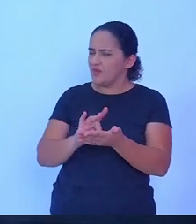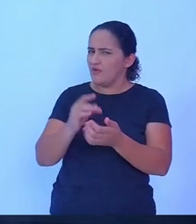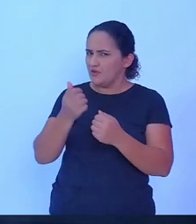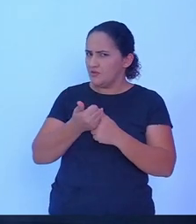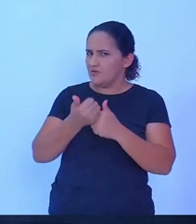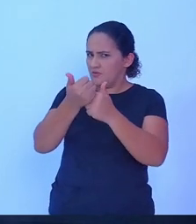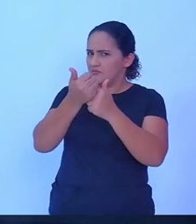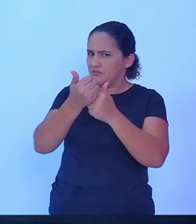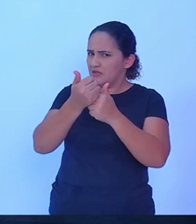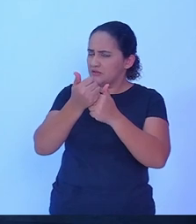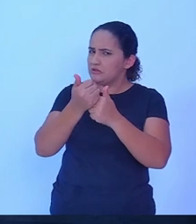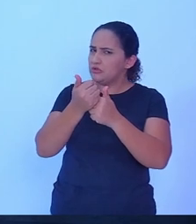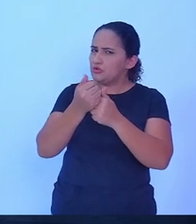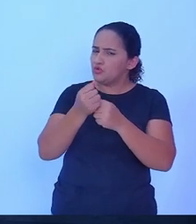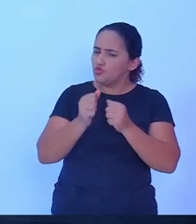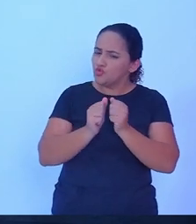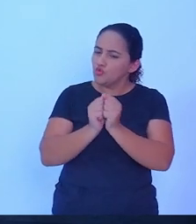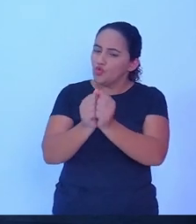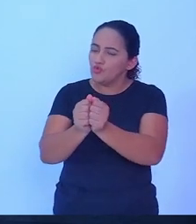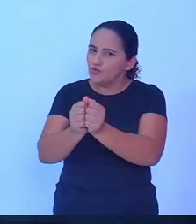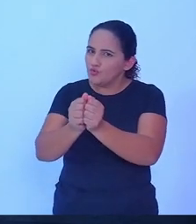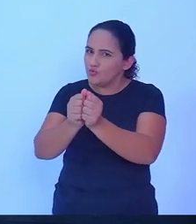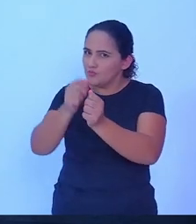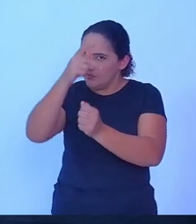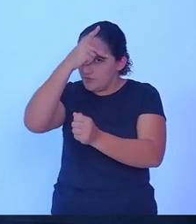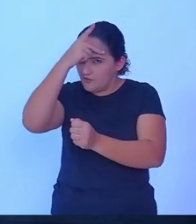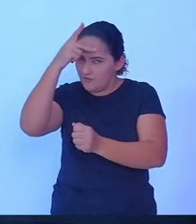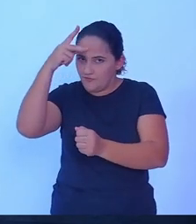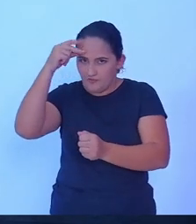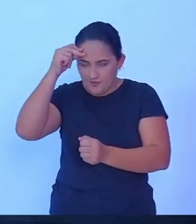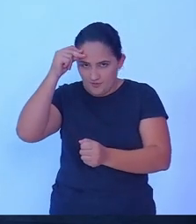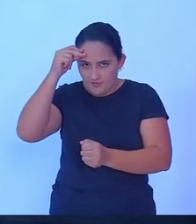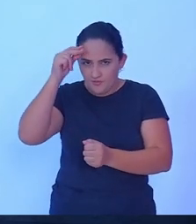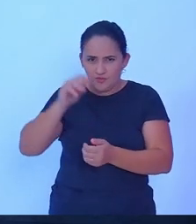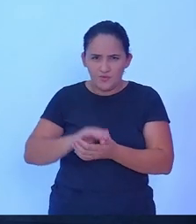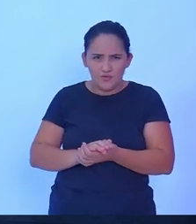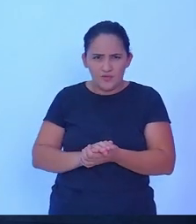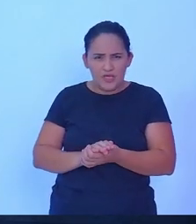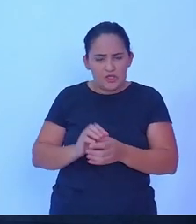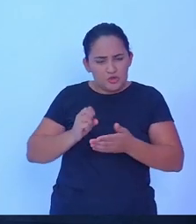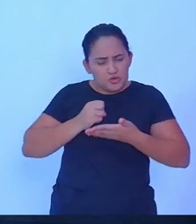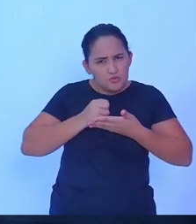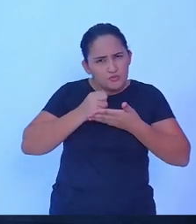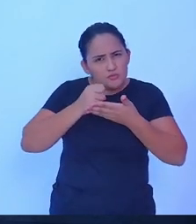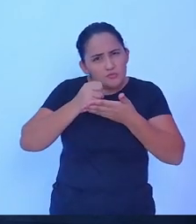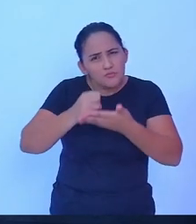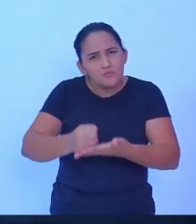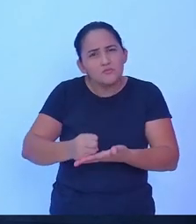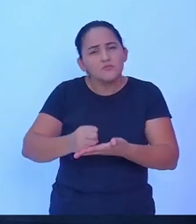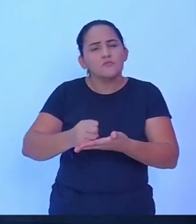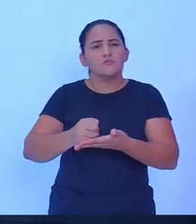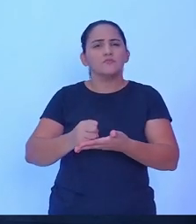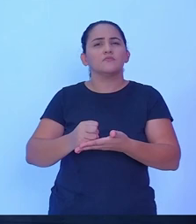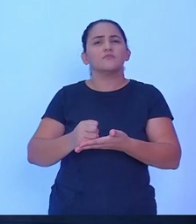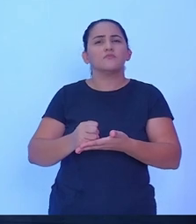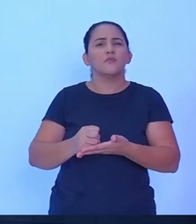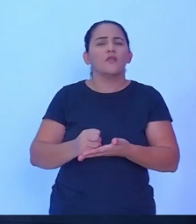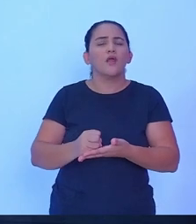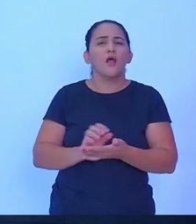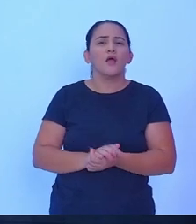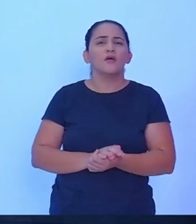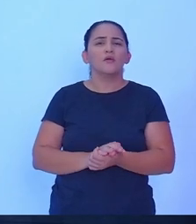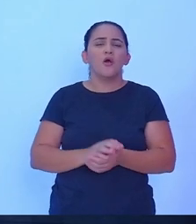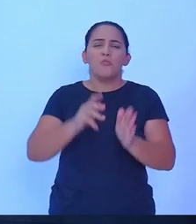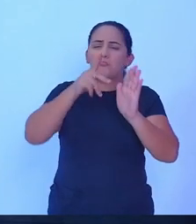para a melhoria do município, é de fato ajudar a administração pública com ações, com